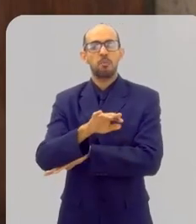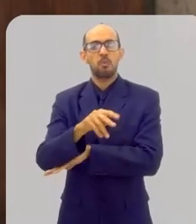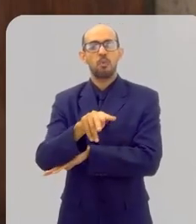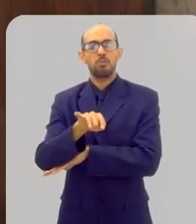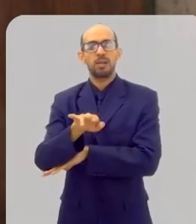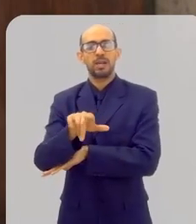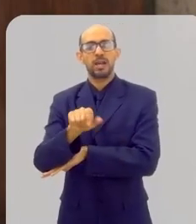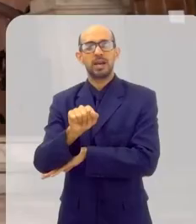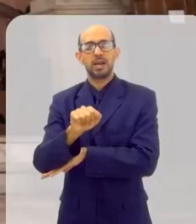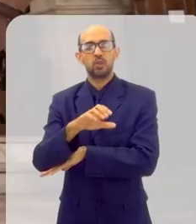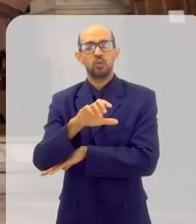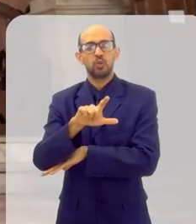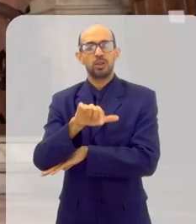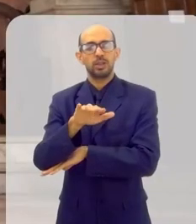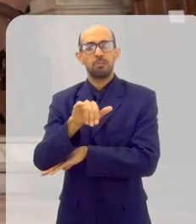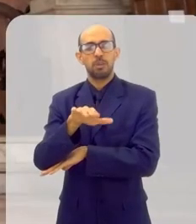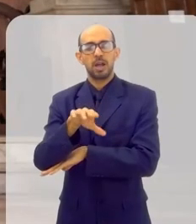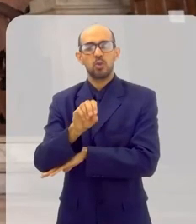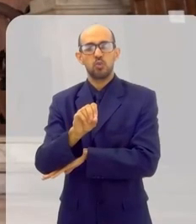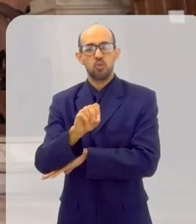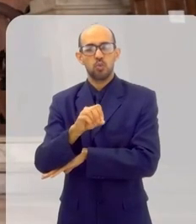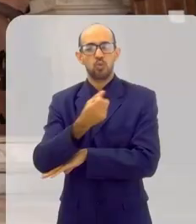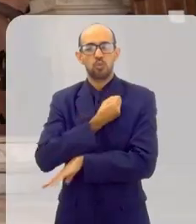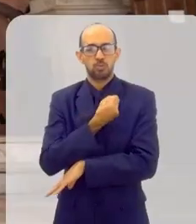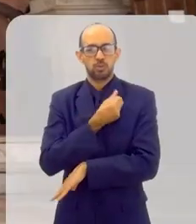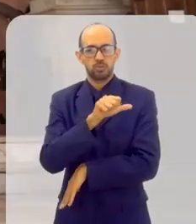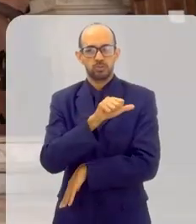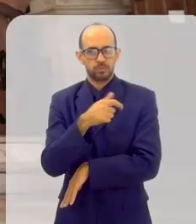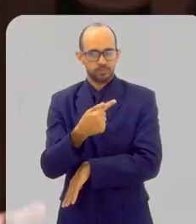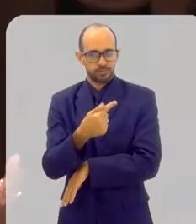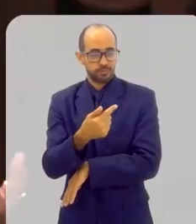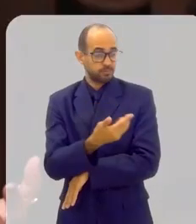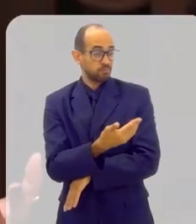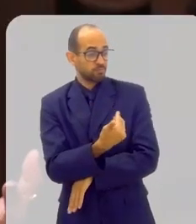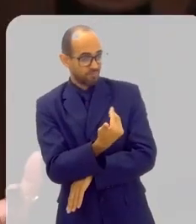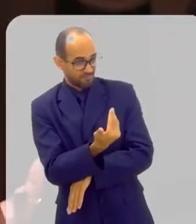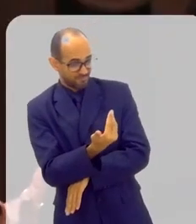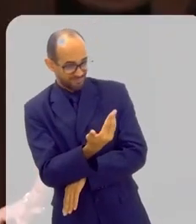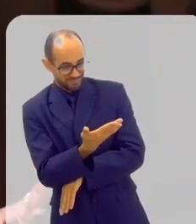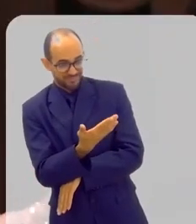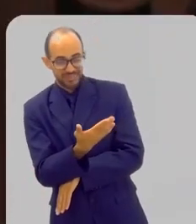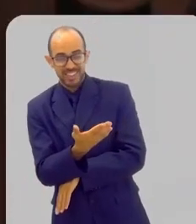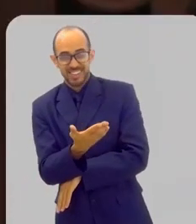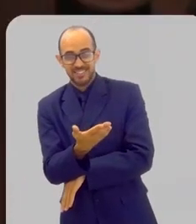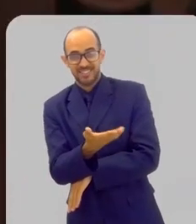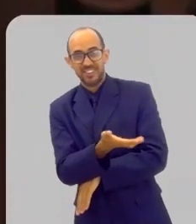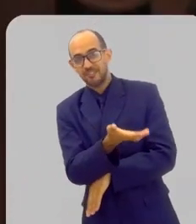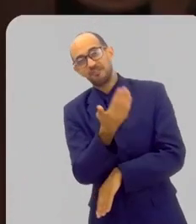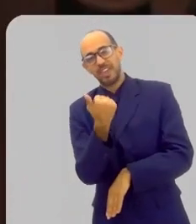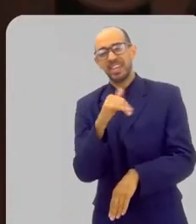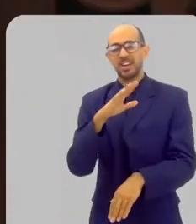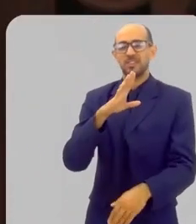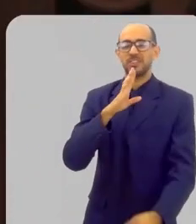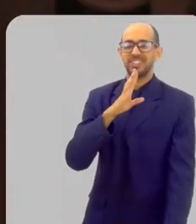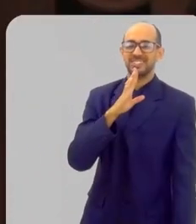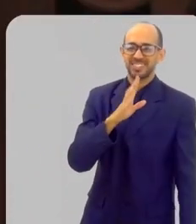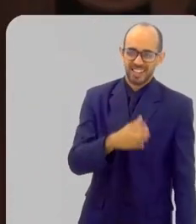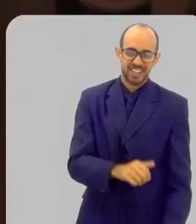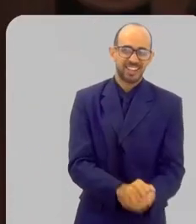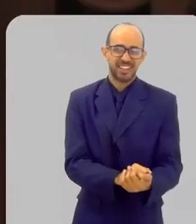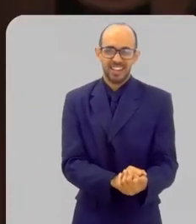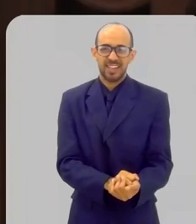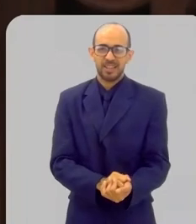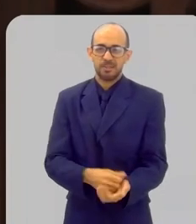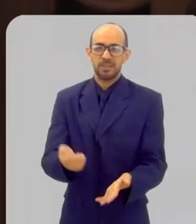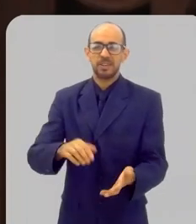do Líbano, número 17. Então, venha conhecer. Mas, quanto mais conhecimento, mais desconstrução